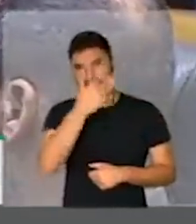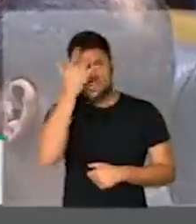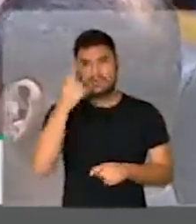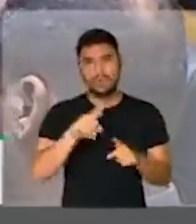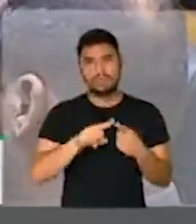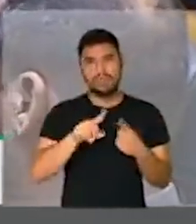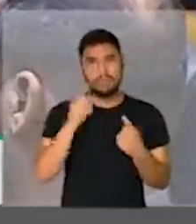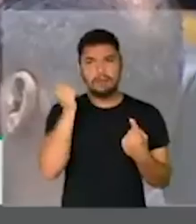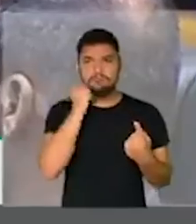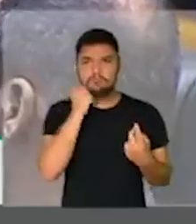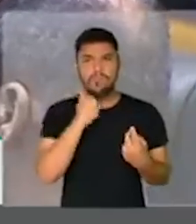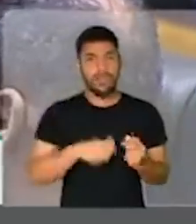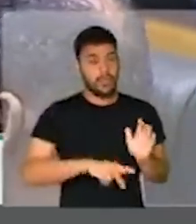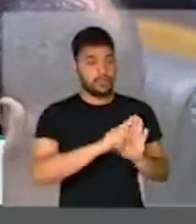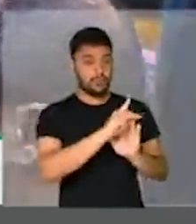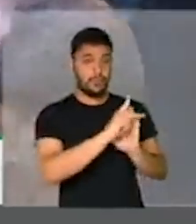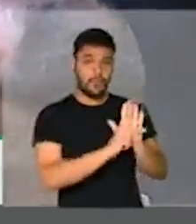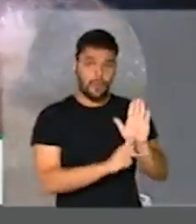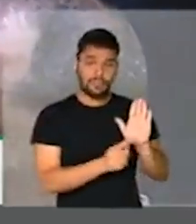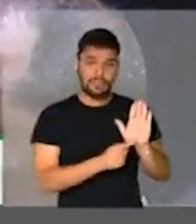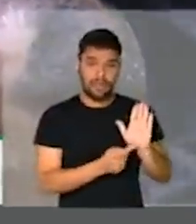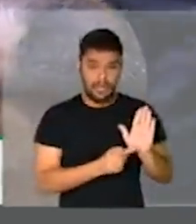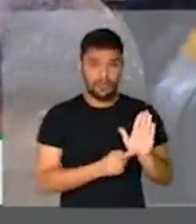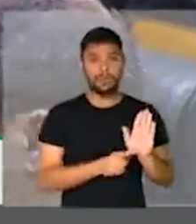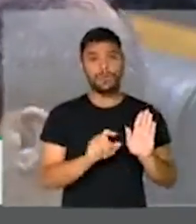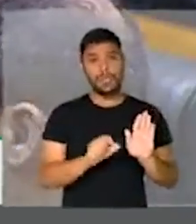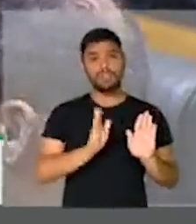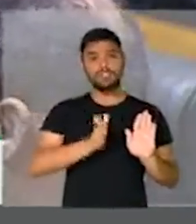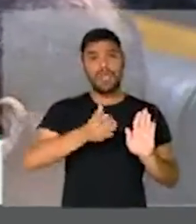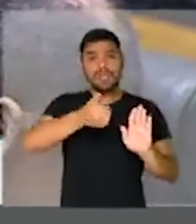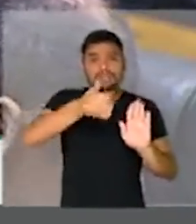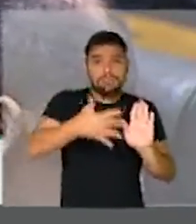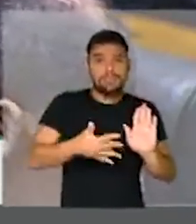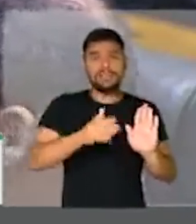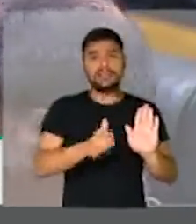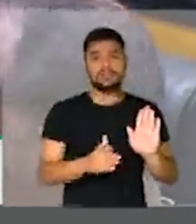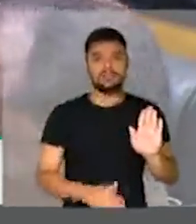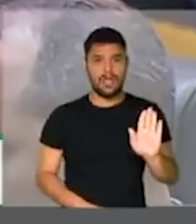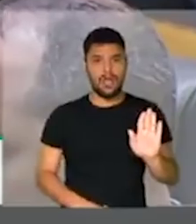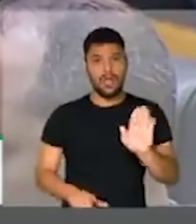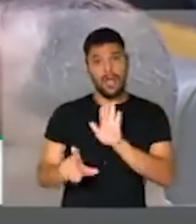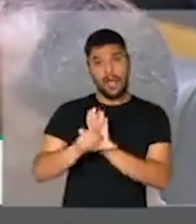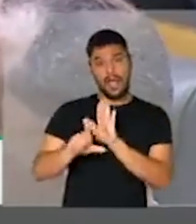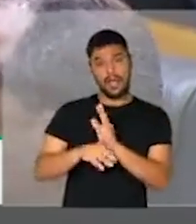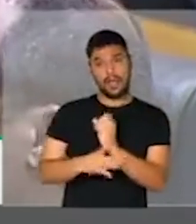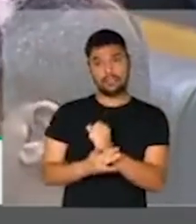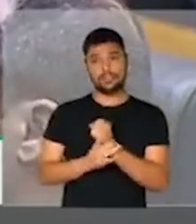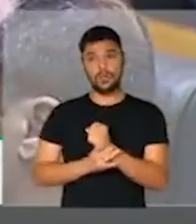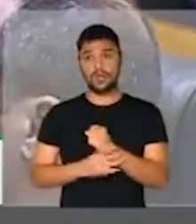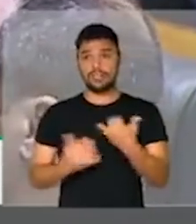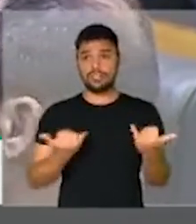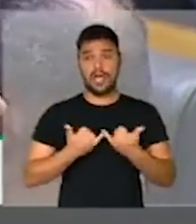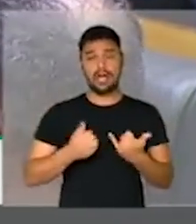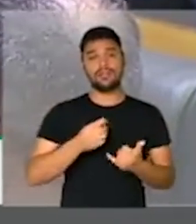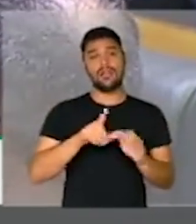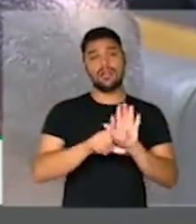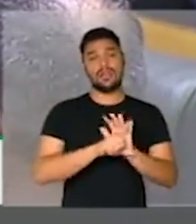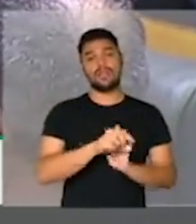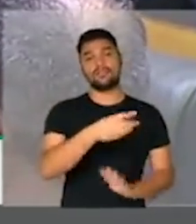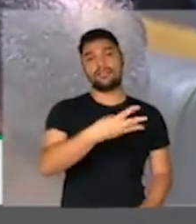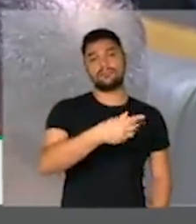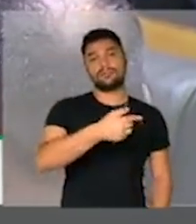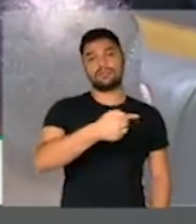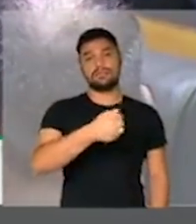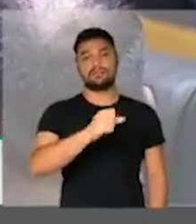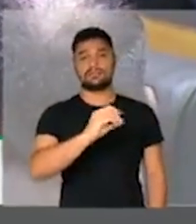Porque o próprio projeto e a própria justificação já faz referência à lei de proteção de dados, acho que é 13.708 de